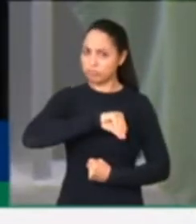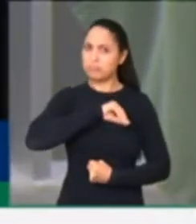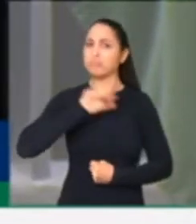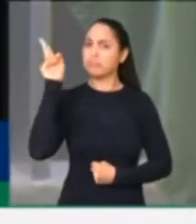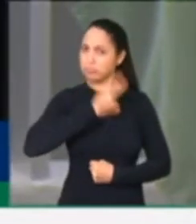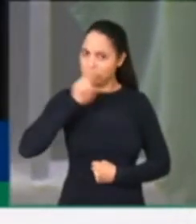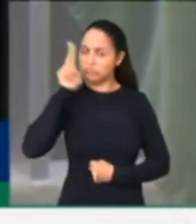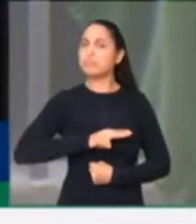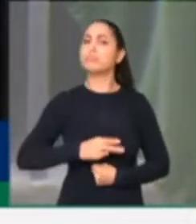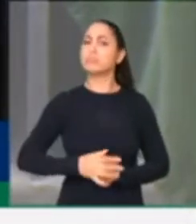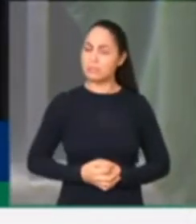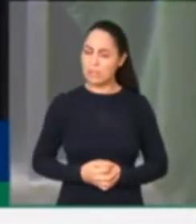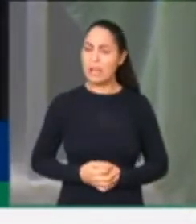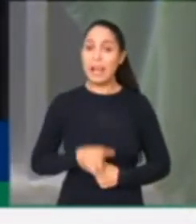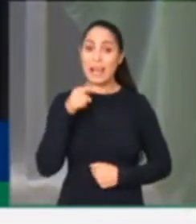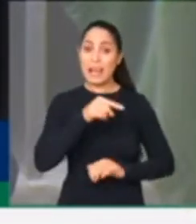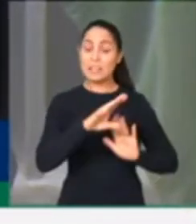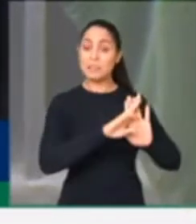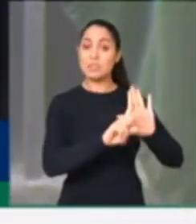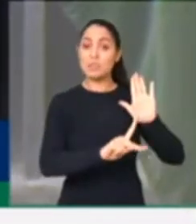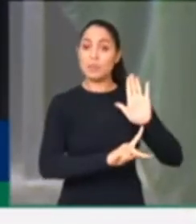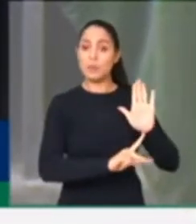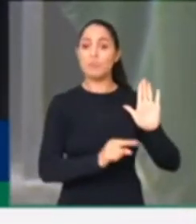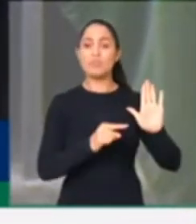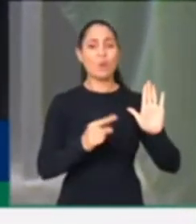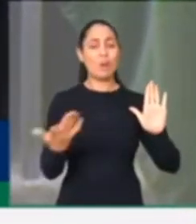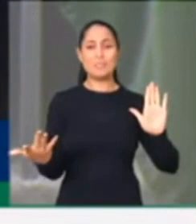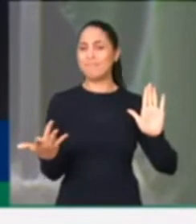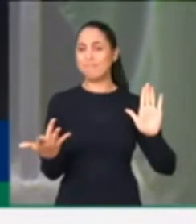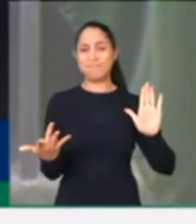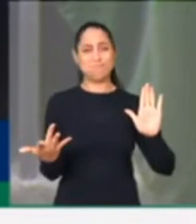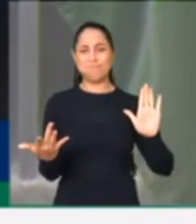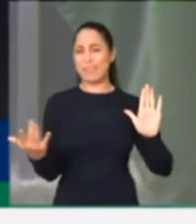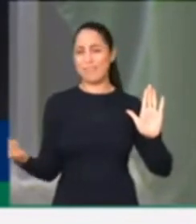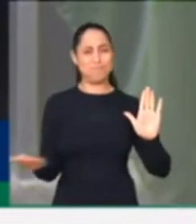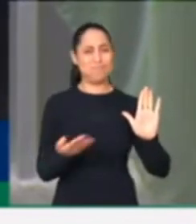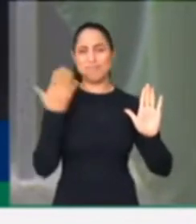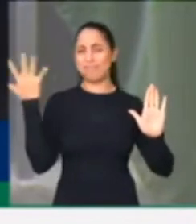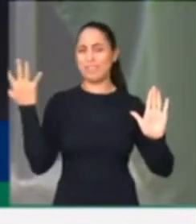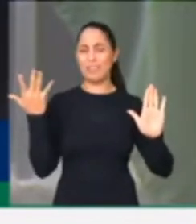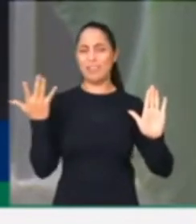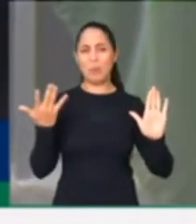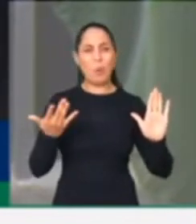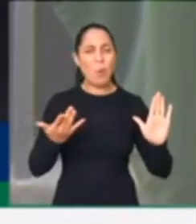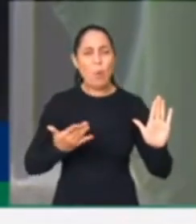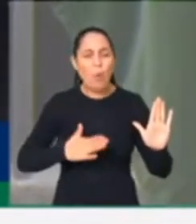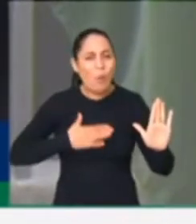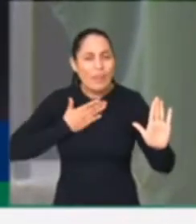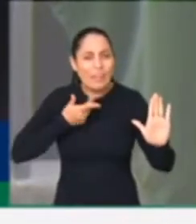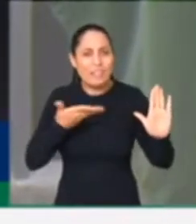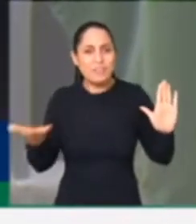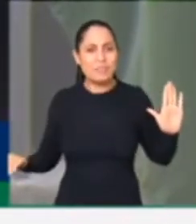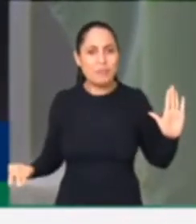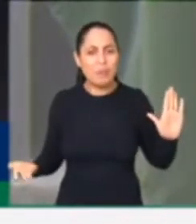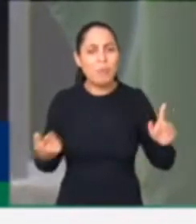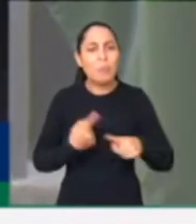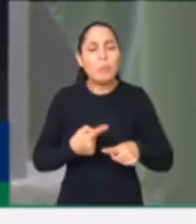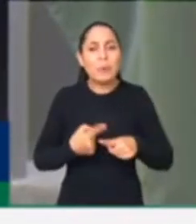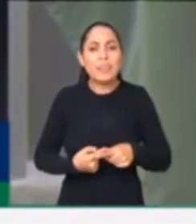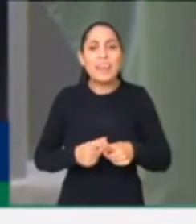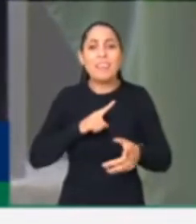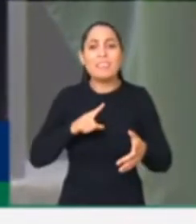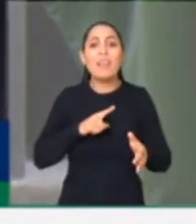medida provisória é absolutamente ridícula, porque propõe uma redução muito